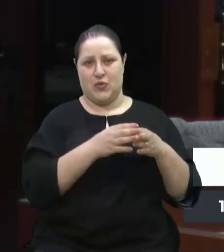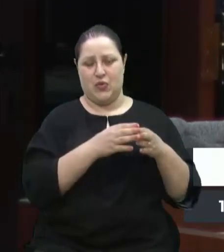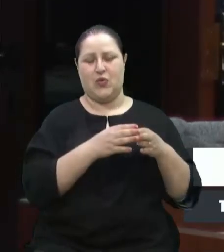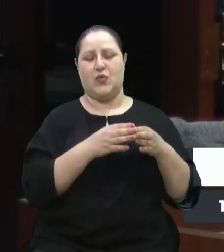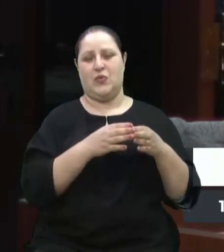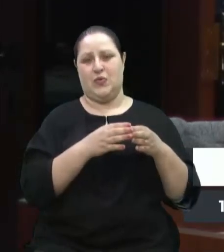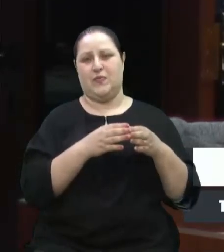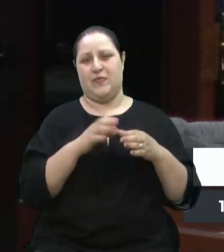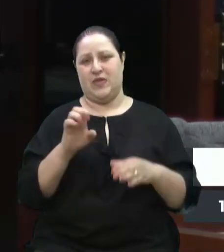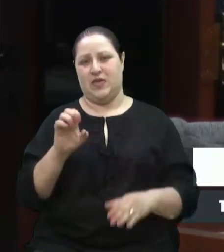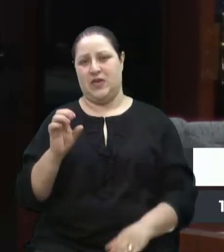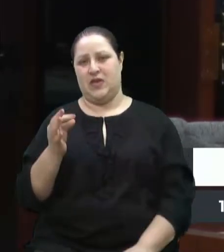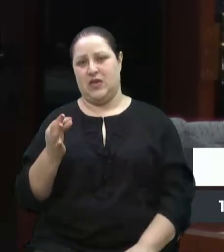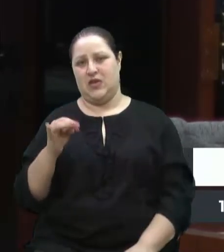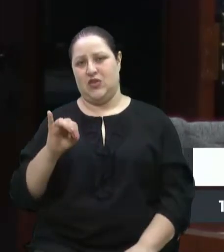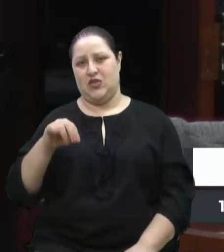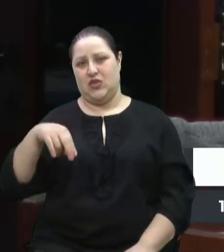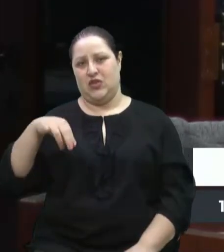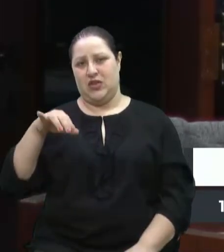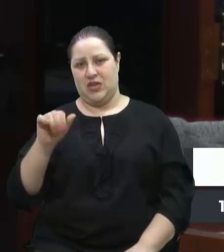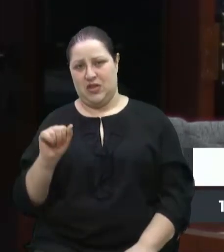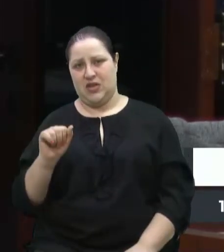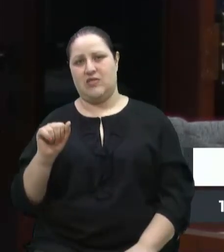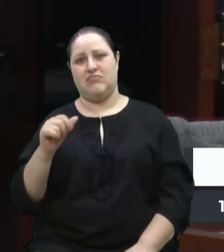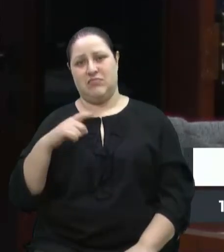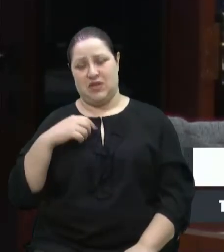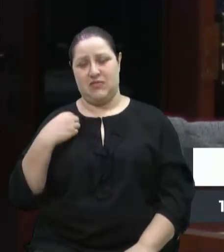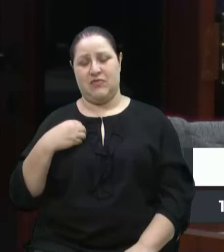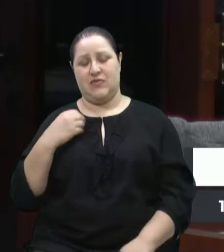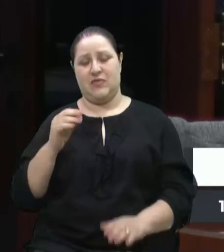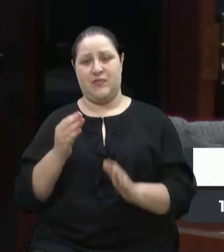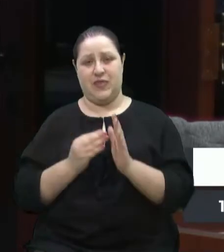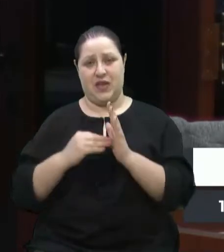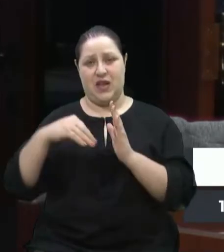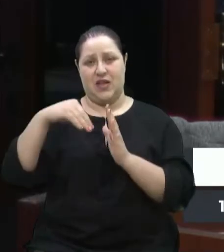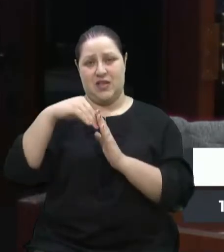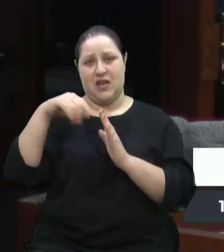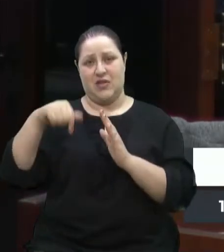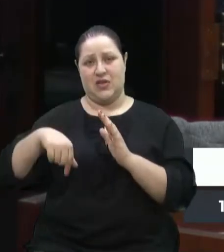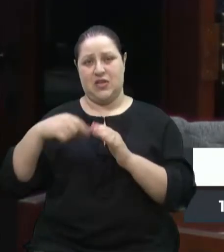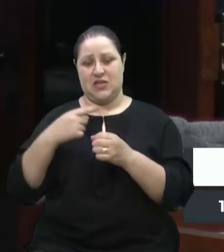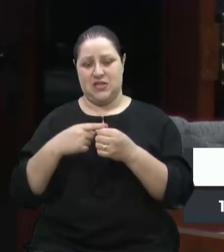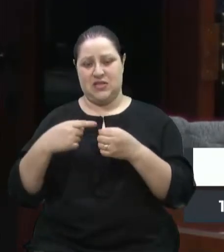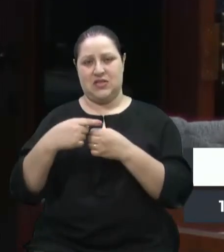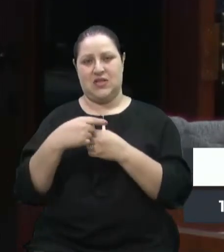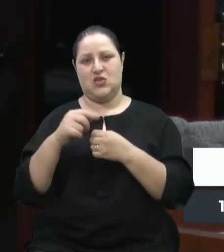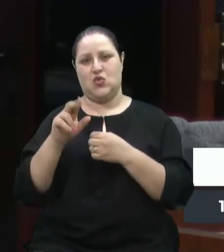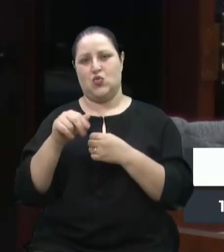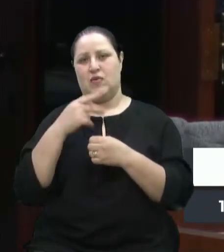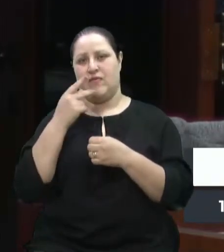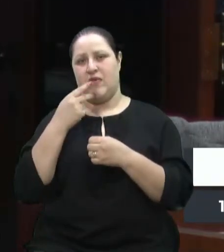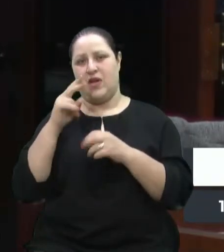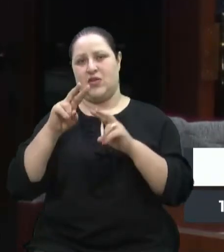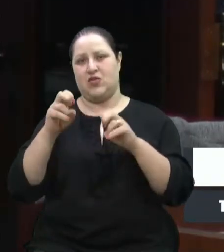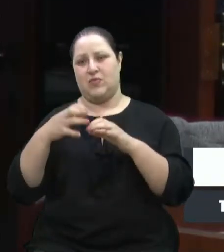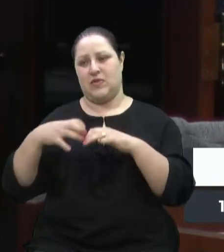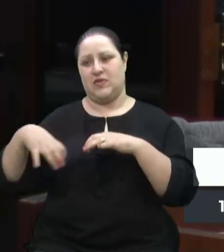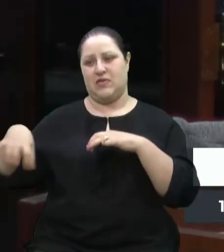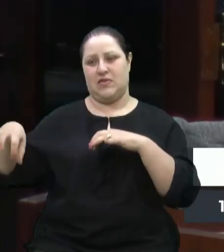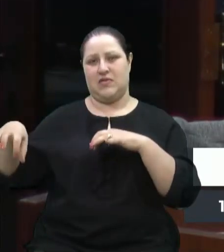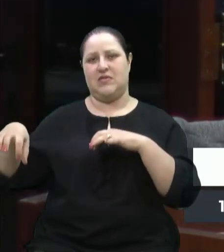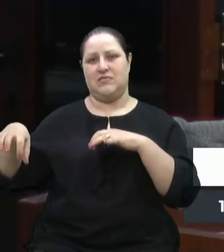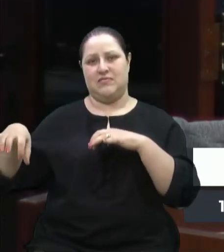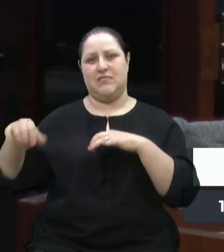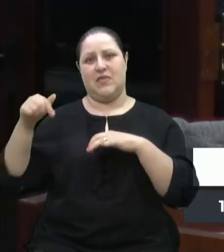em calendários aqui do nosso município, e nunca houve a fala da segregação. Então, para que este projeto